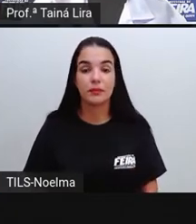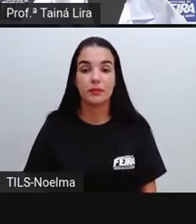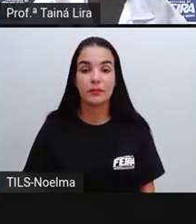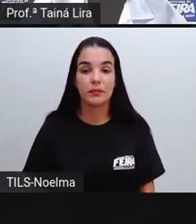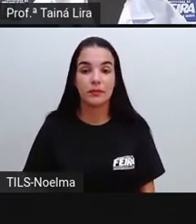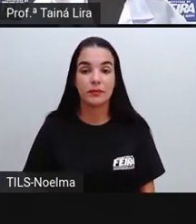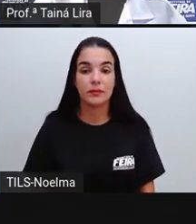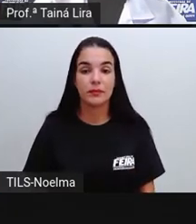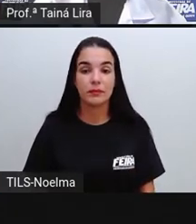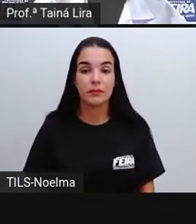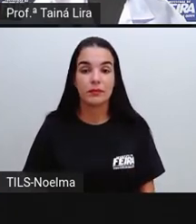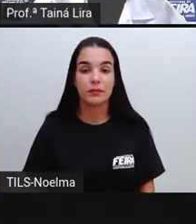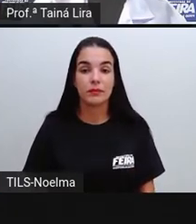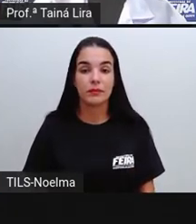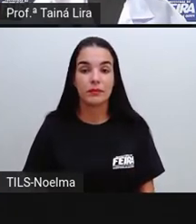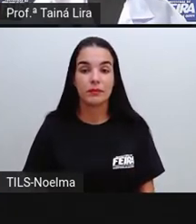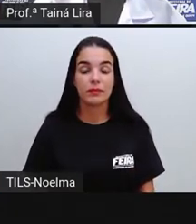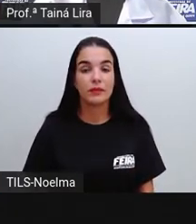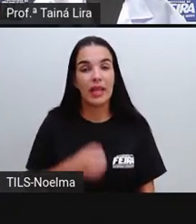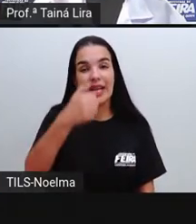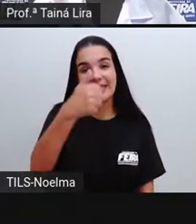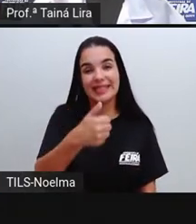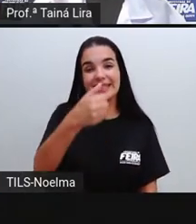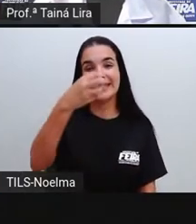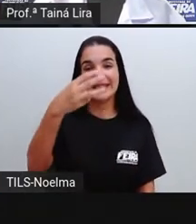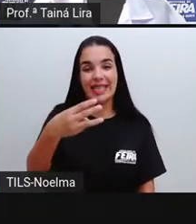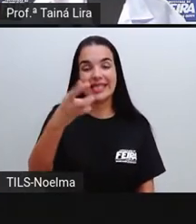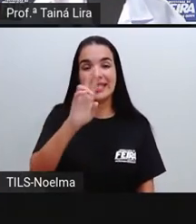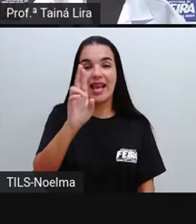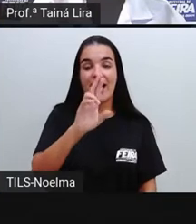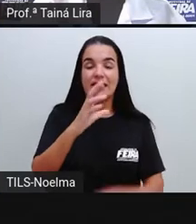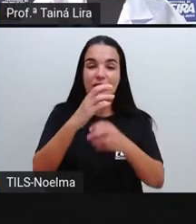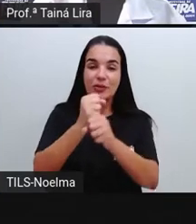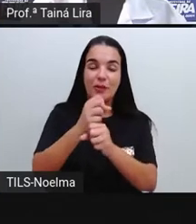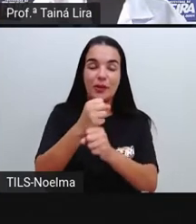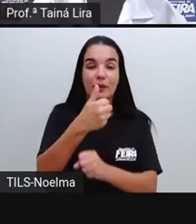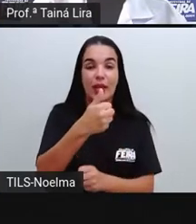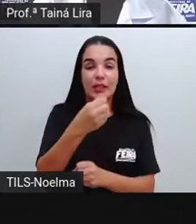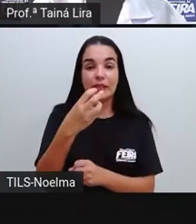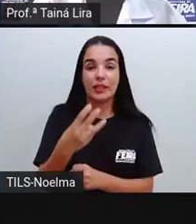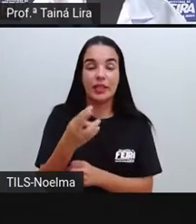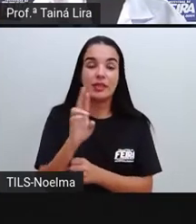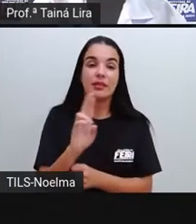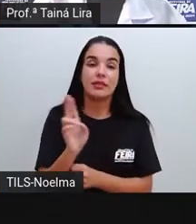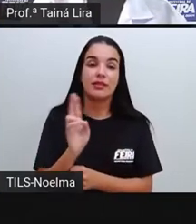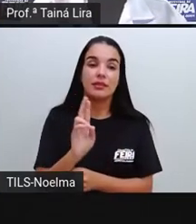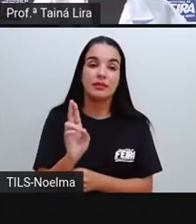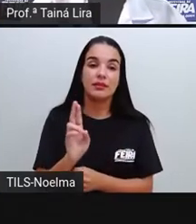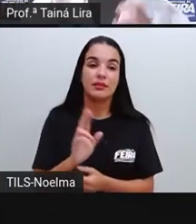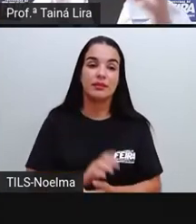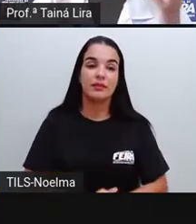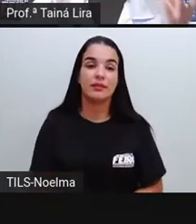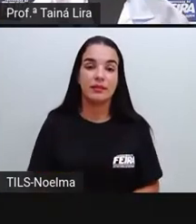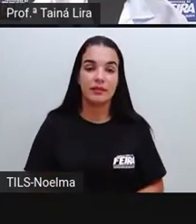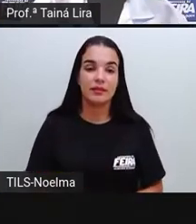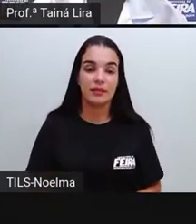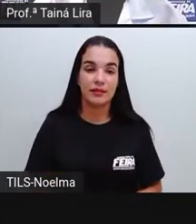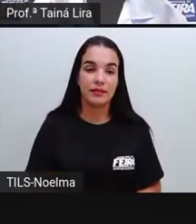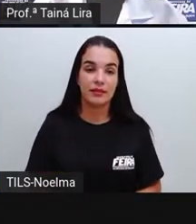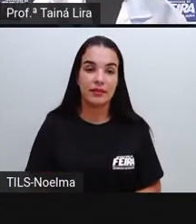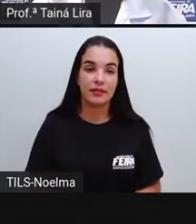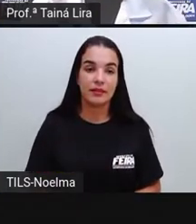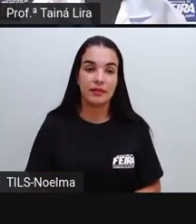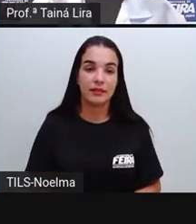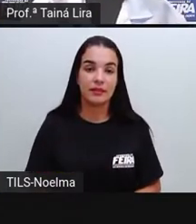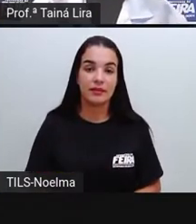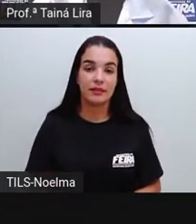12 mais 1 real, 13. Então, olha lá. Ela gastou, ó, 13 reais,